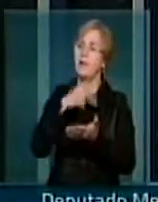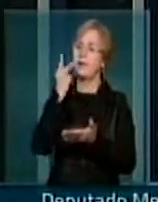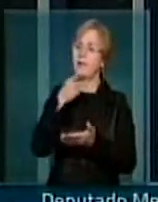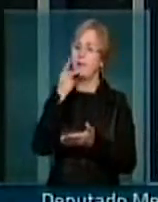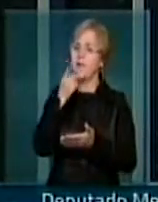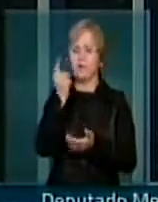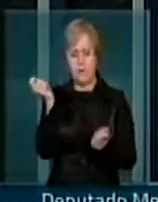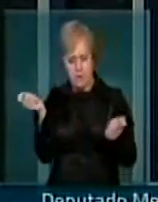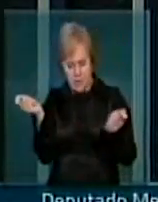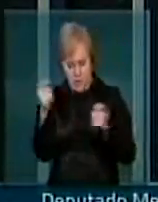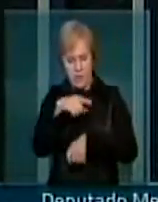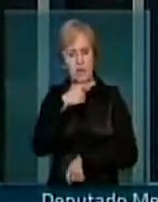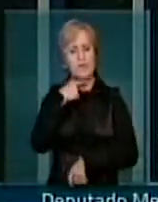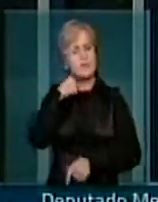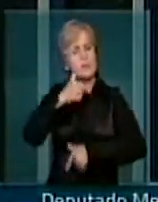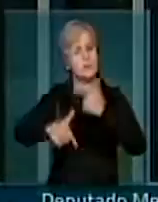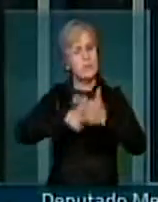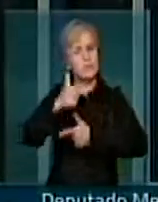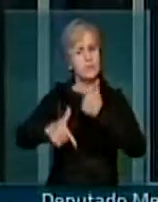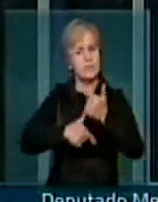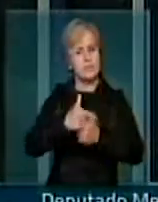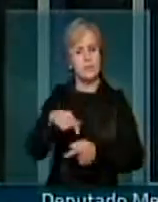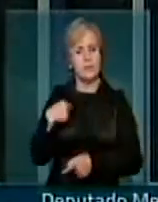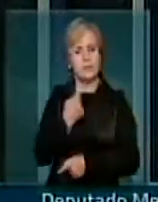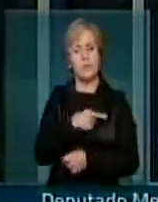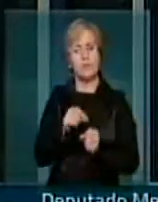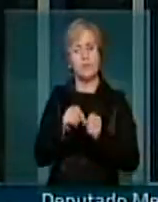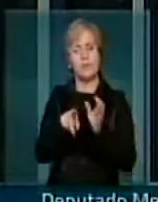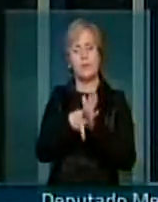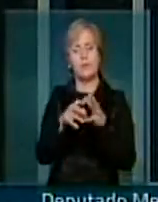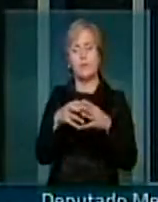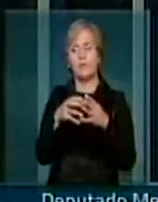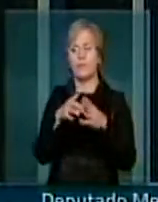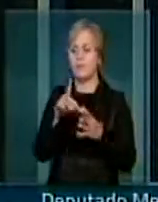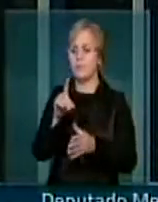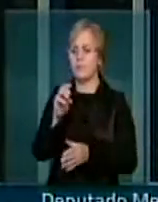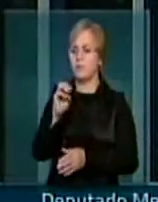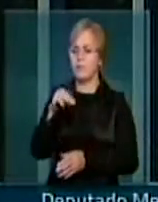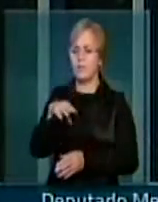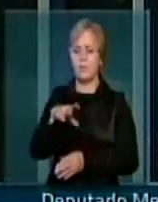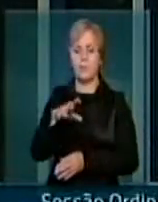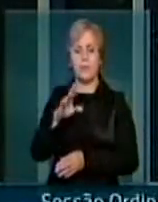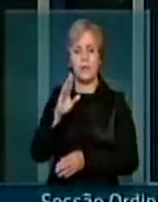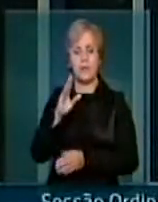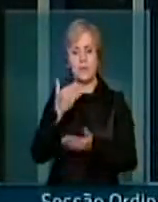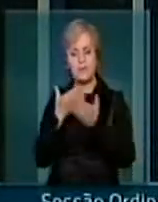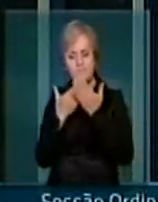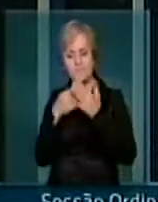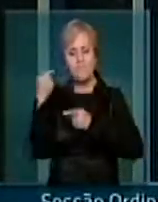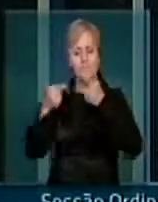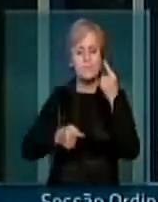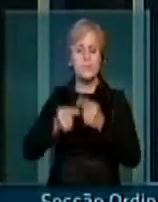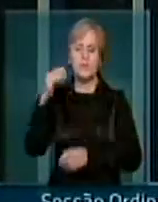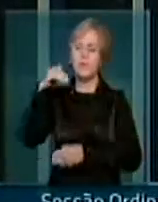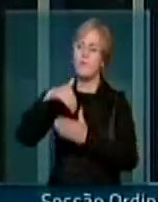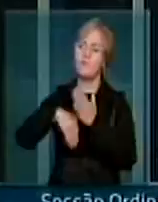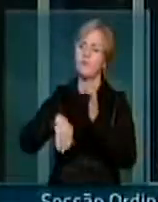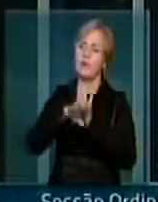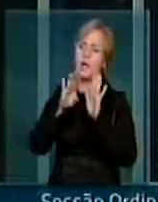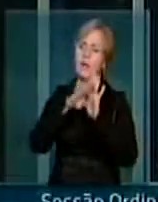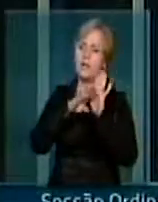disposição de todos nós que fazemos os democratas, de apreciar e votar esses temas que são realmente